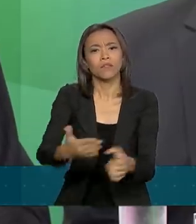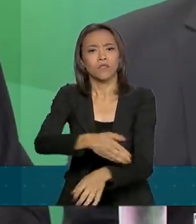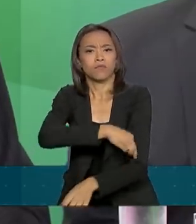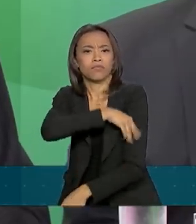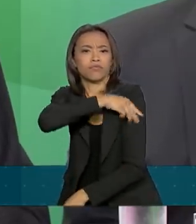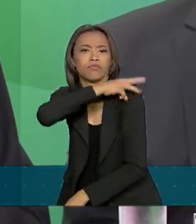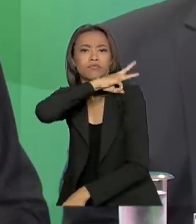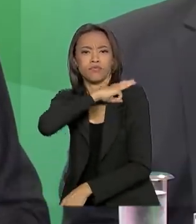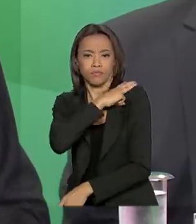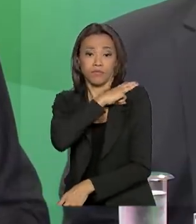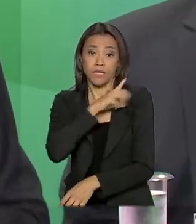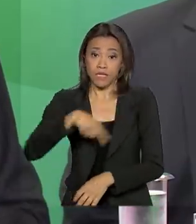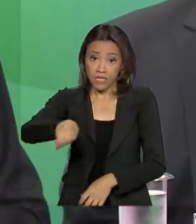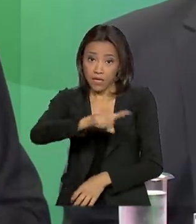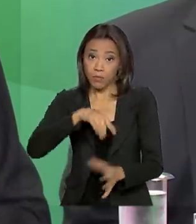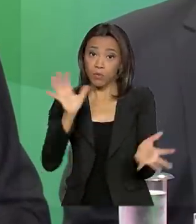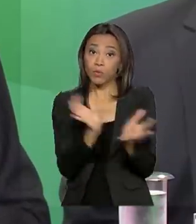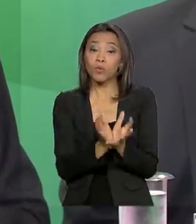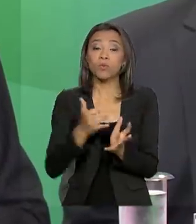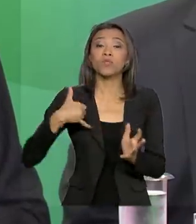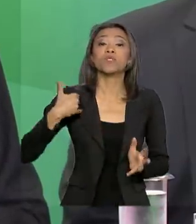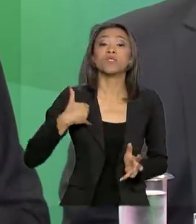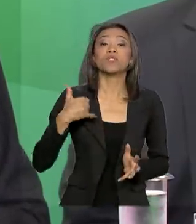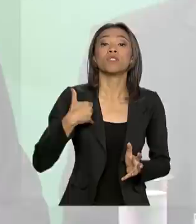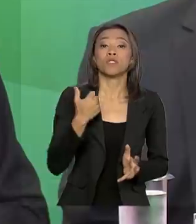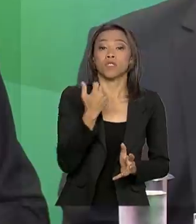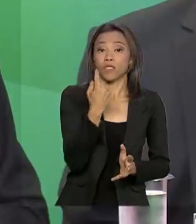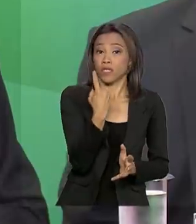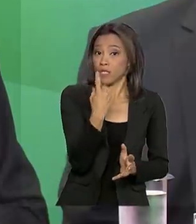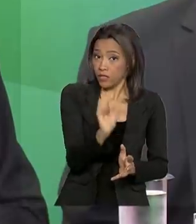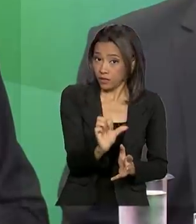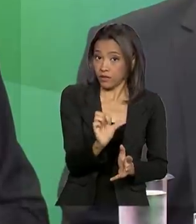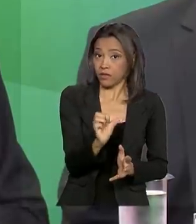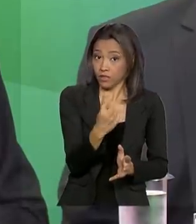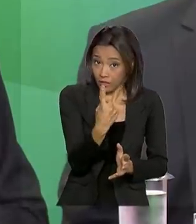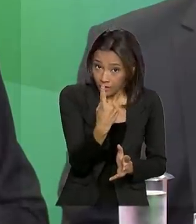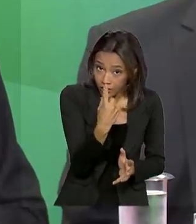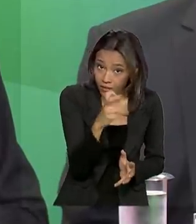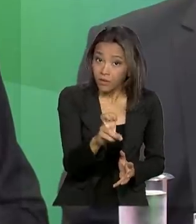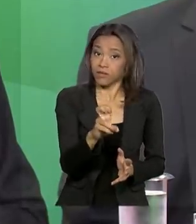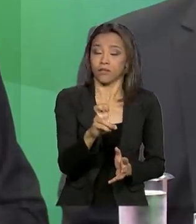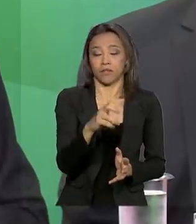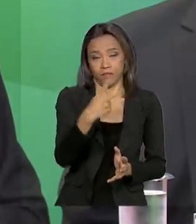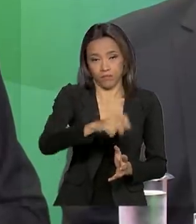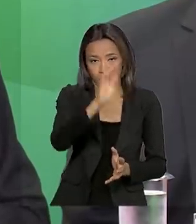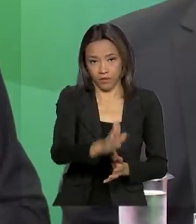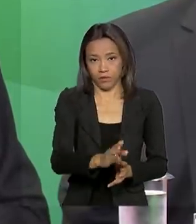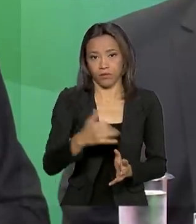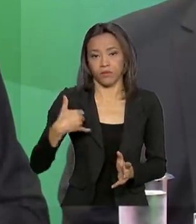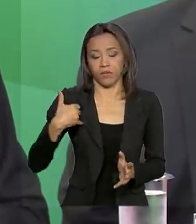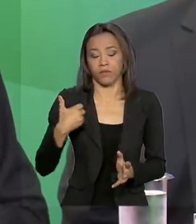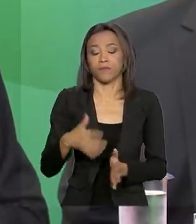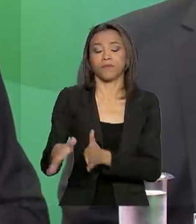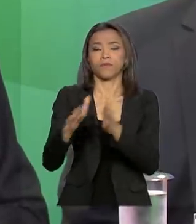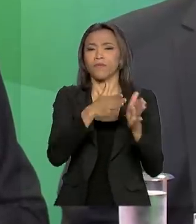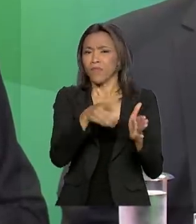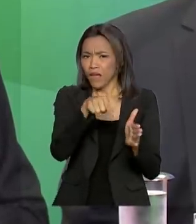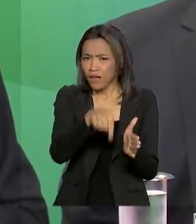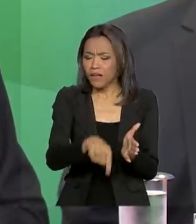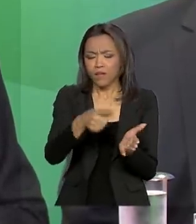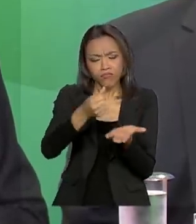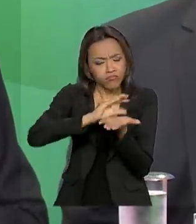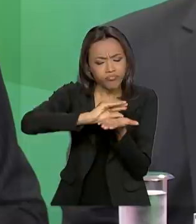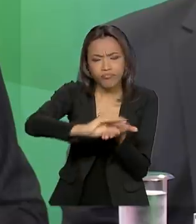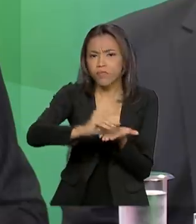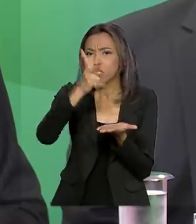jovens brasileiros com 15 anos, ele investe a mesma coisa ou mais que todos os países da